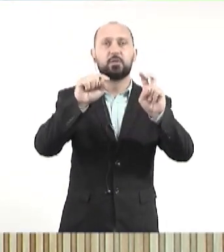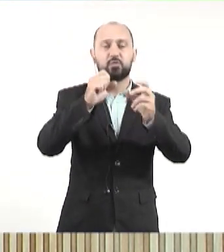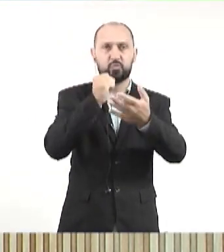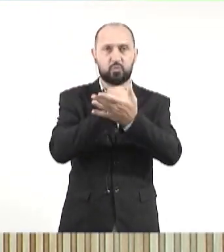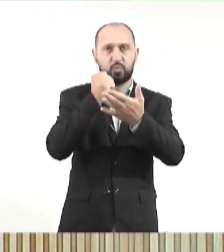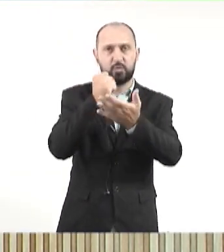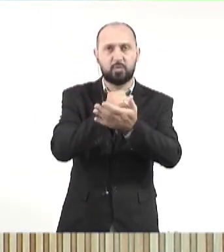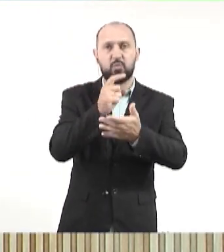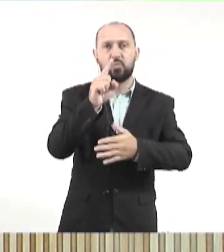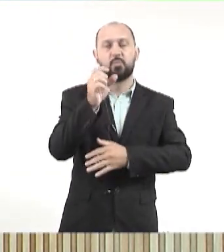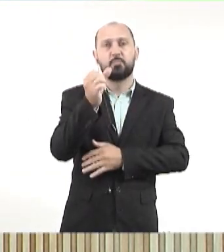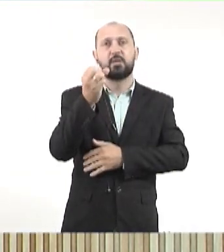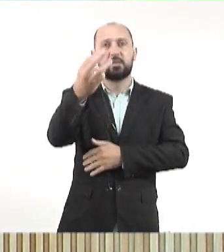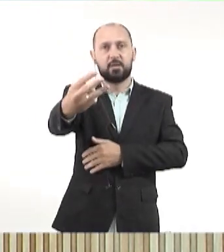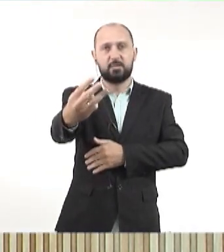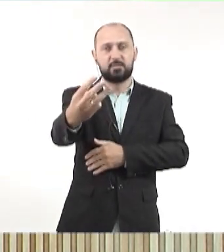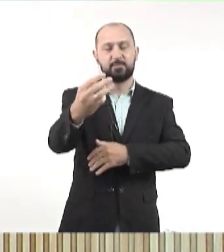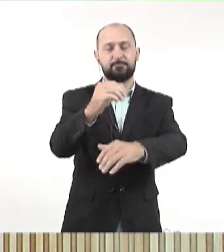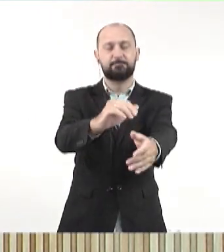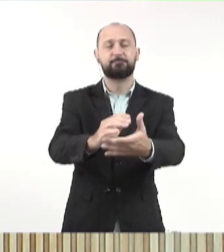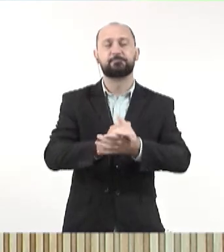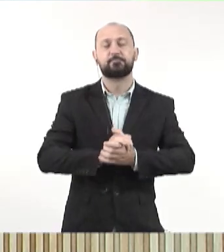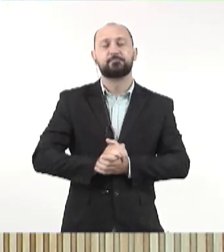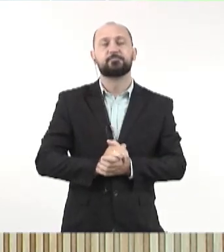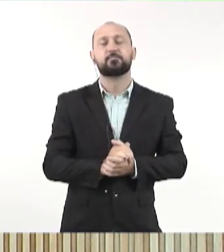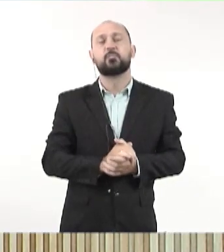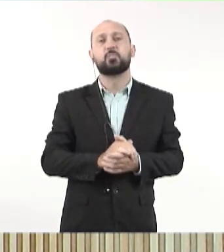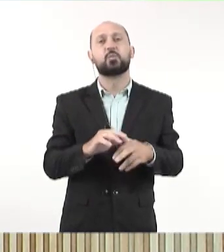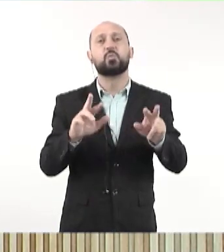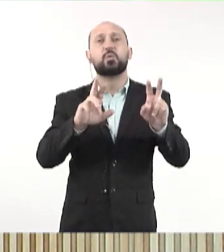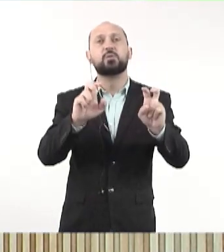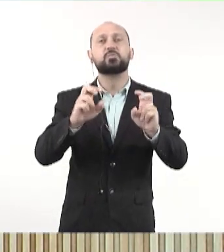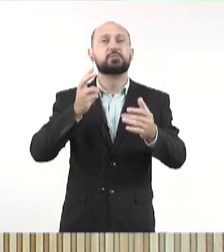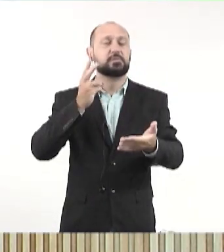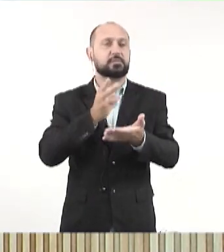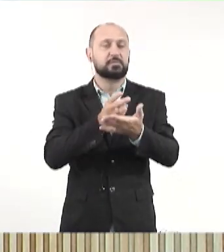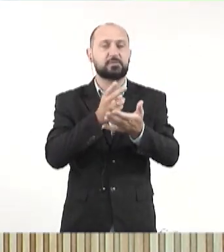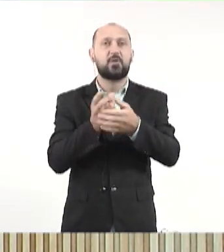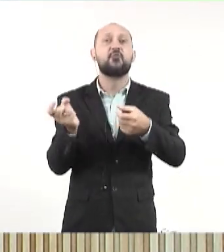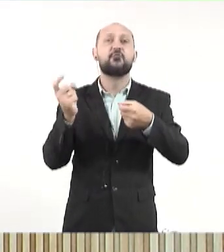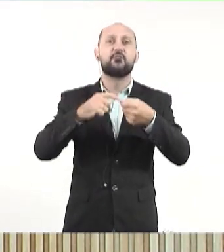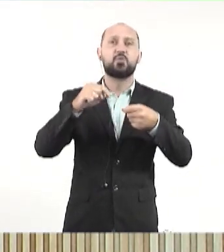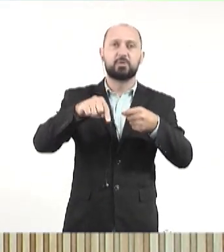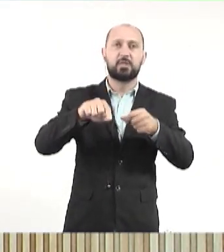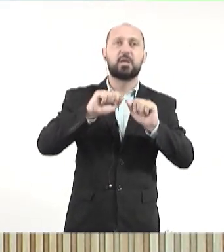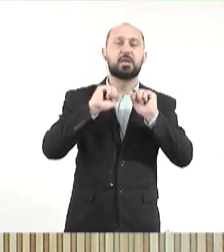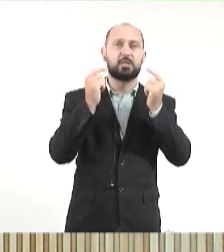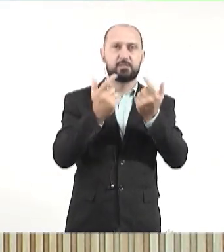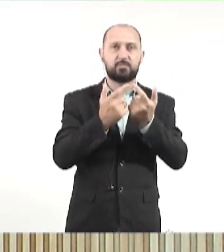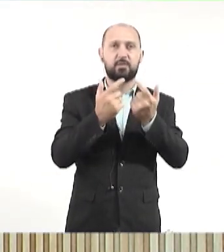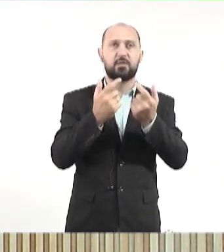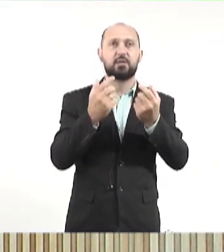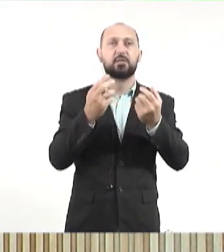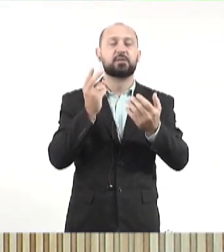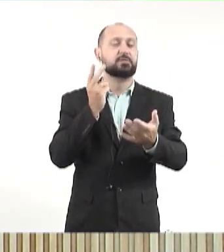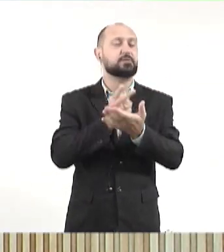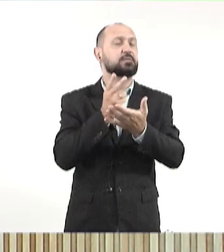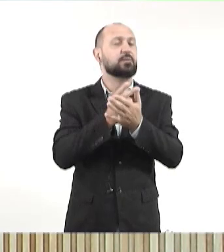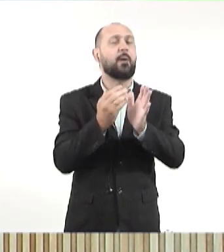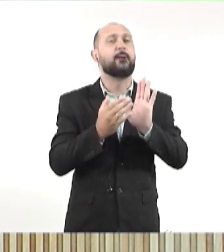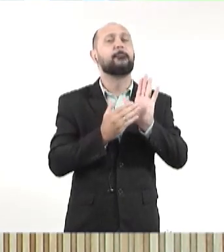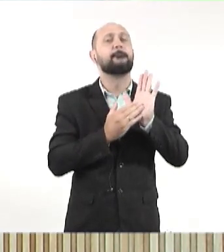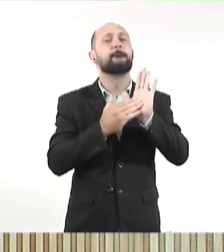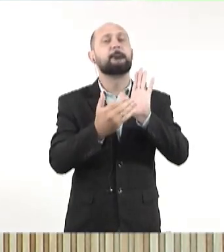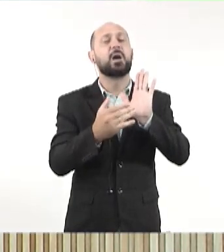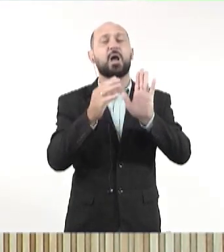questão do contrato da 163. Um assunto que sempre volta à Assembleia Legislativa, tudo muito diante